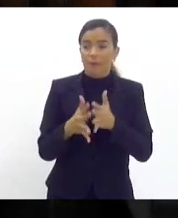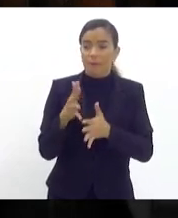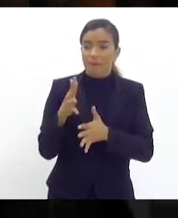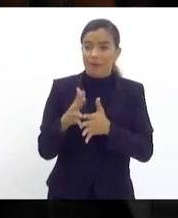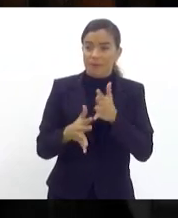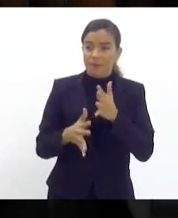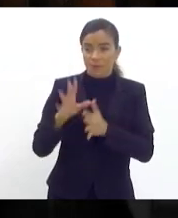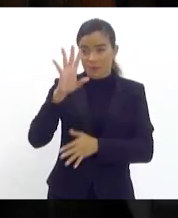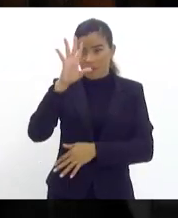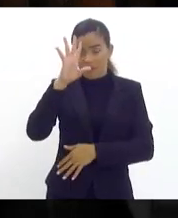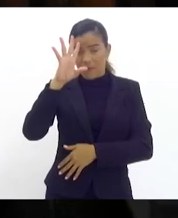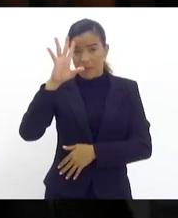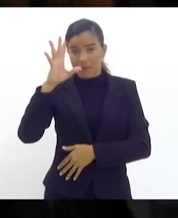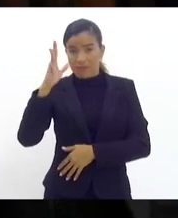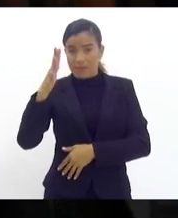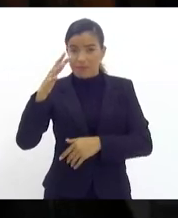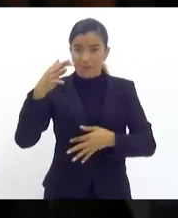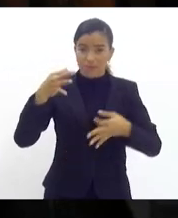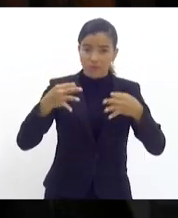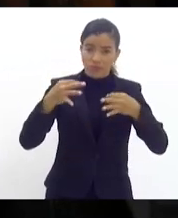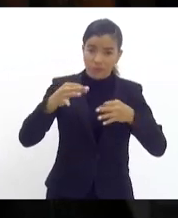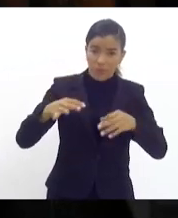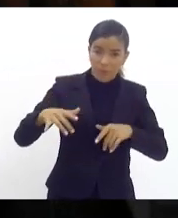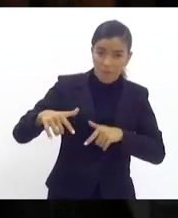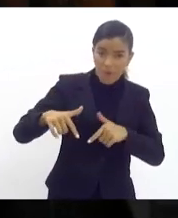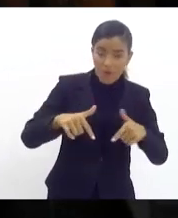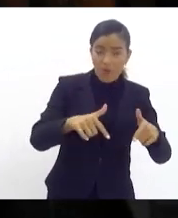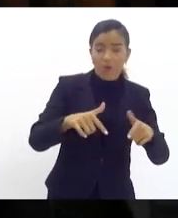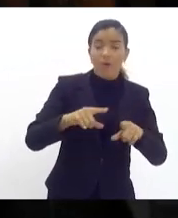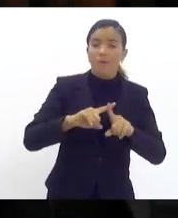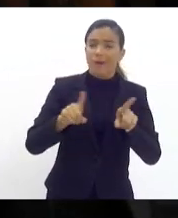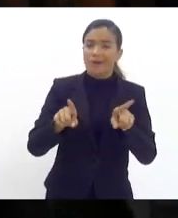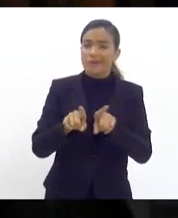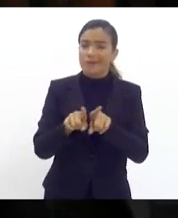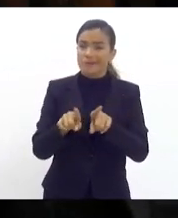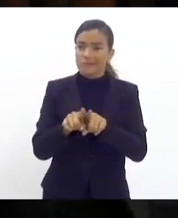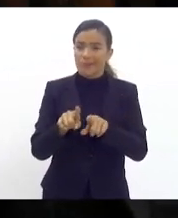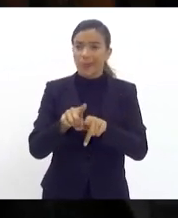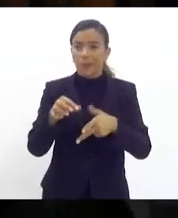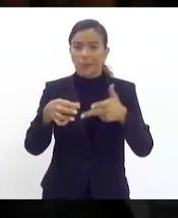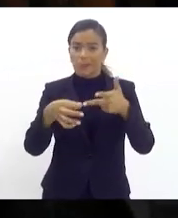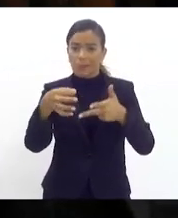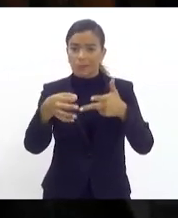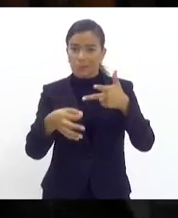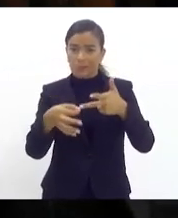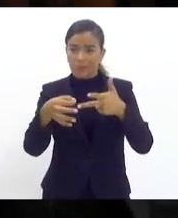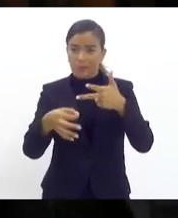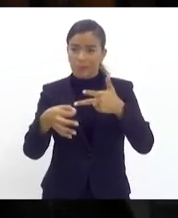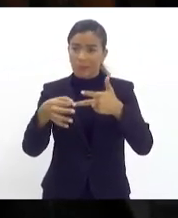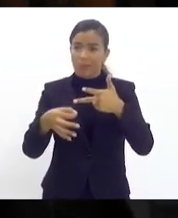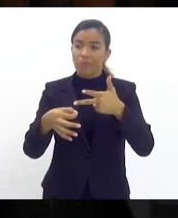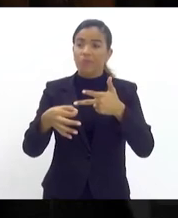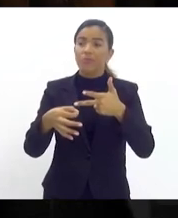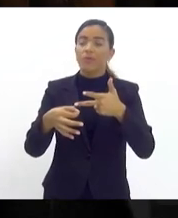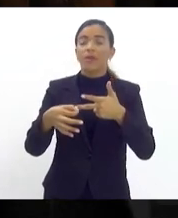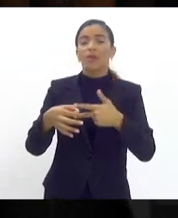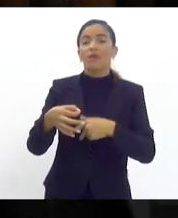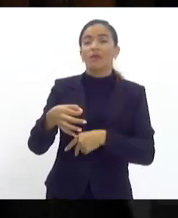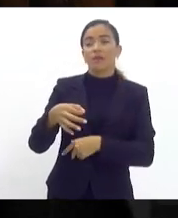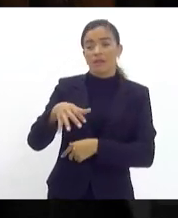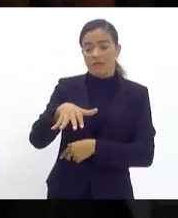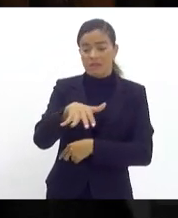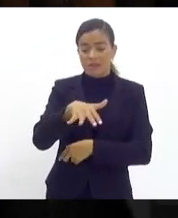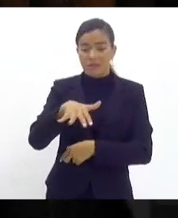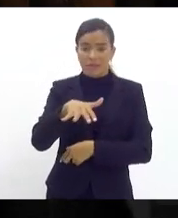decisão judicial se cumpre mas é complexo quando o poder judiciário sobretudo em natureza